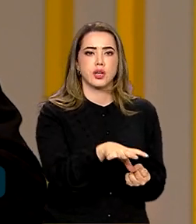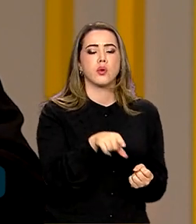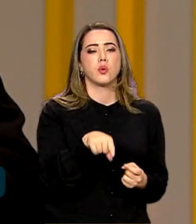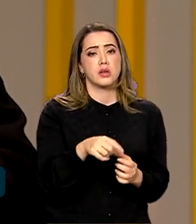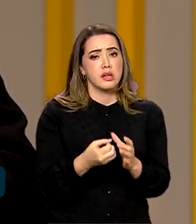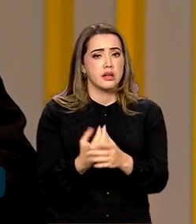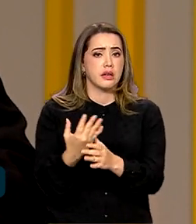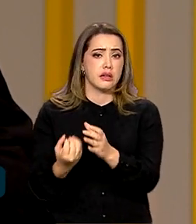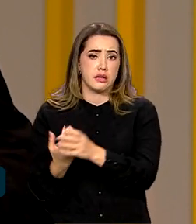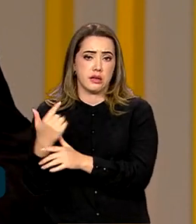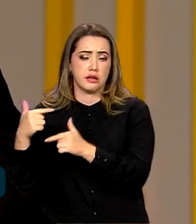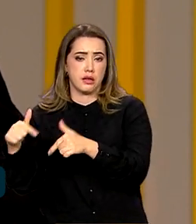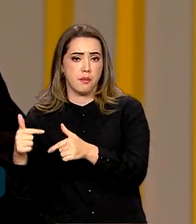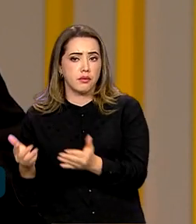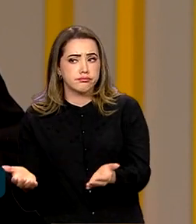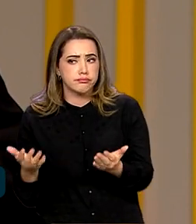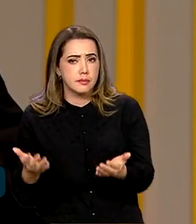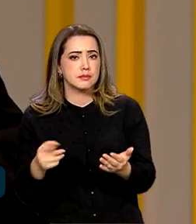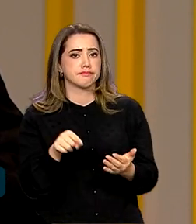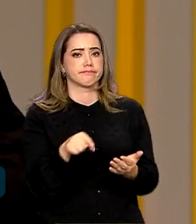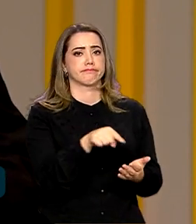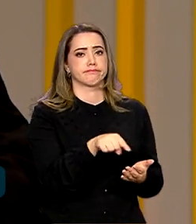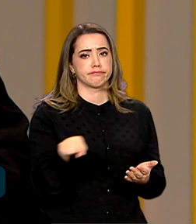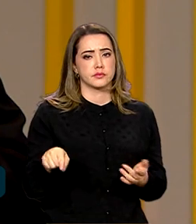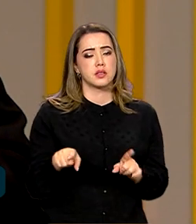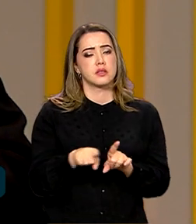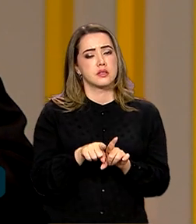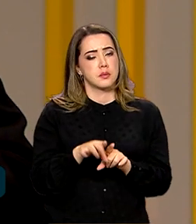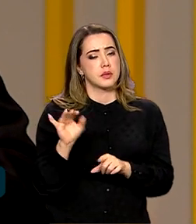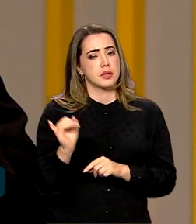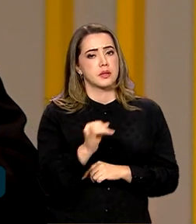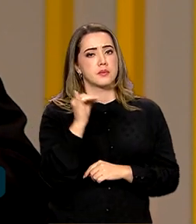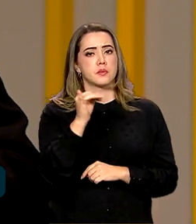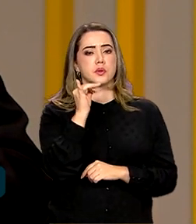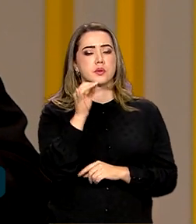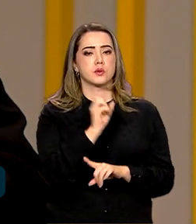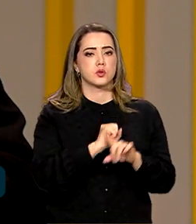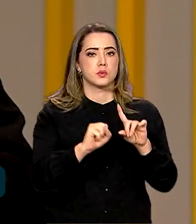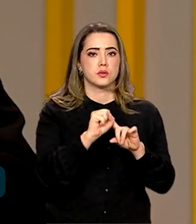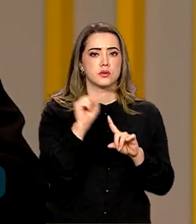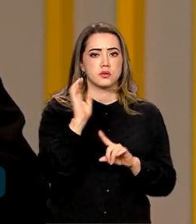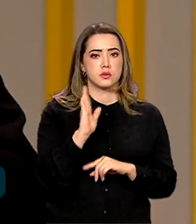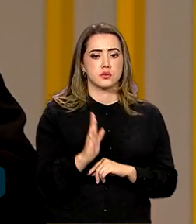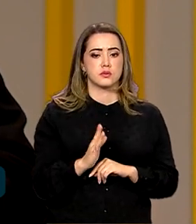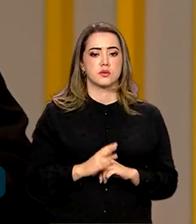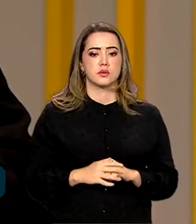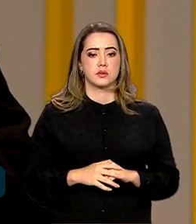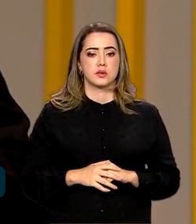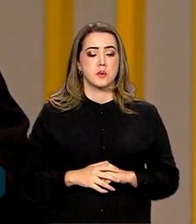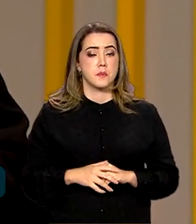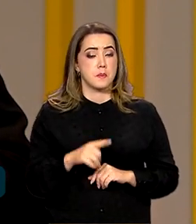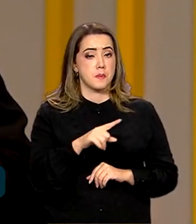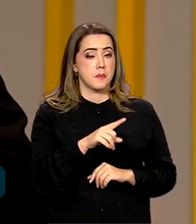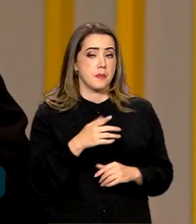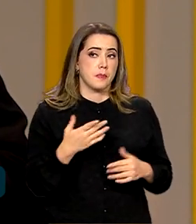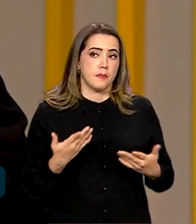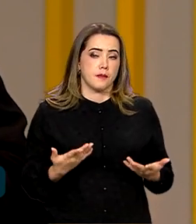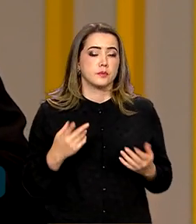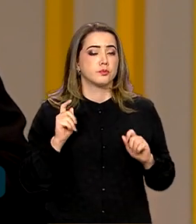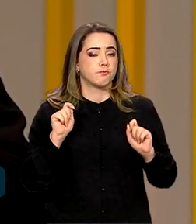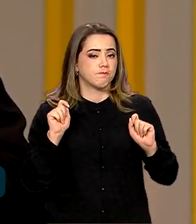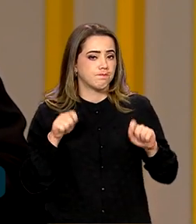emprego e também que são importantes para a sociedade brasileira como um todo. Então, esse é um cenário